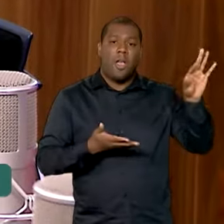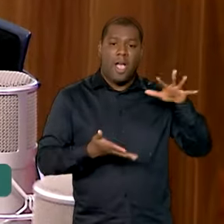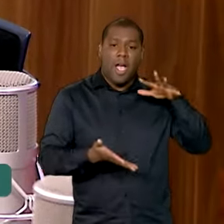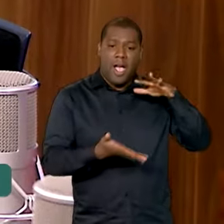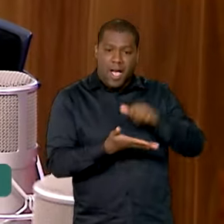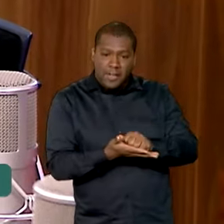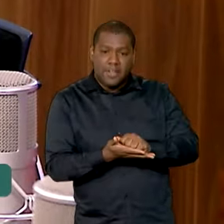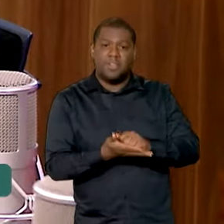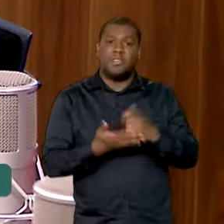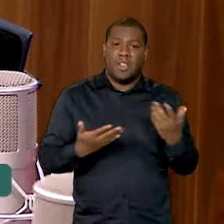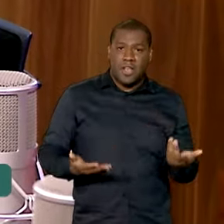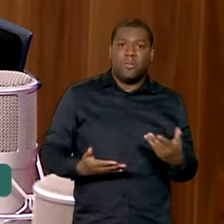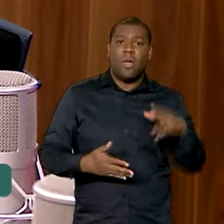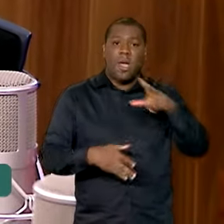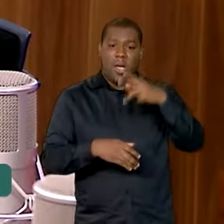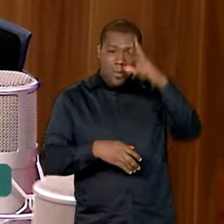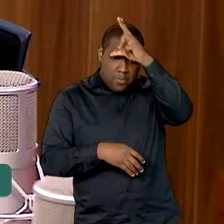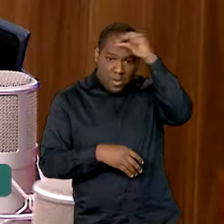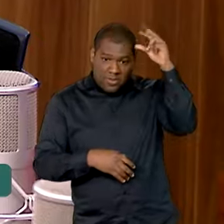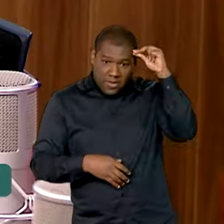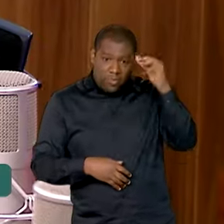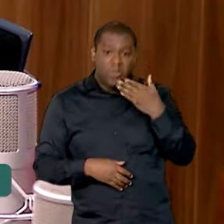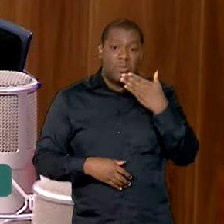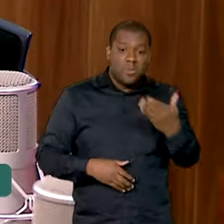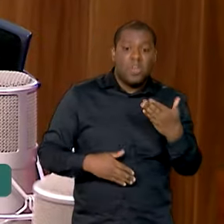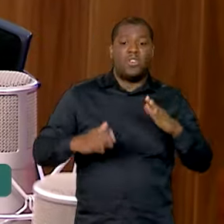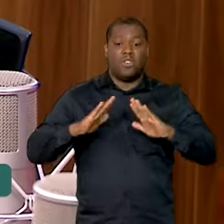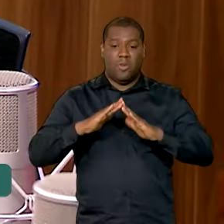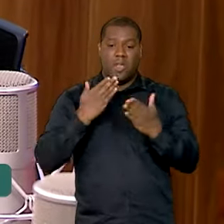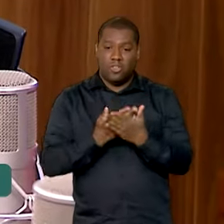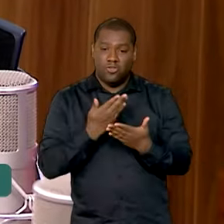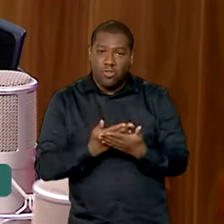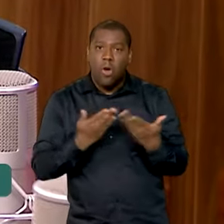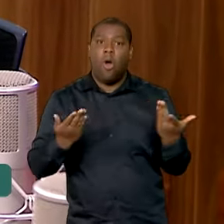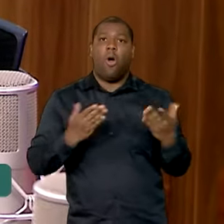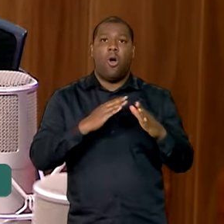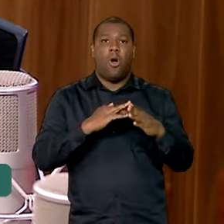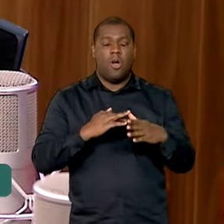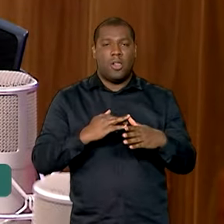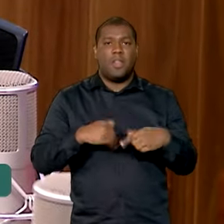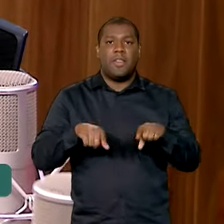escolas, creches, unidades de saúde, hospitais,